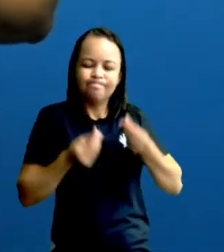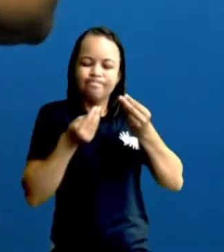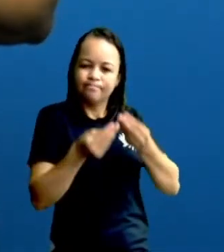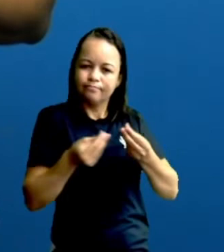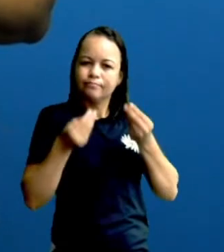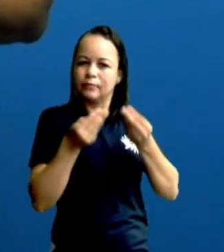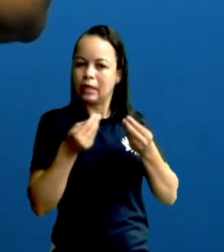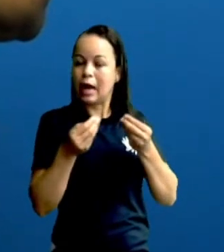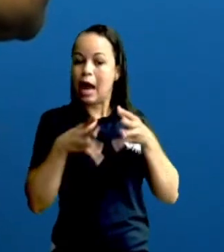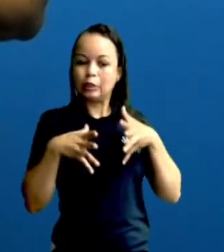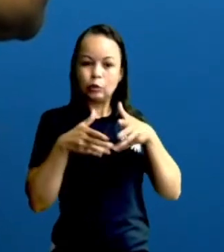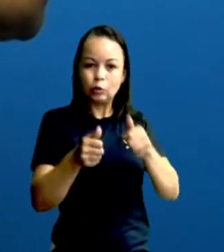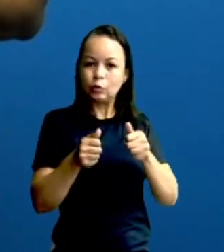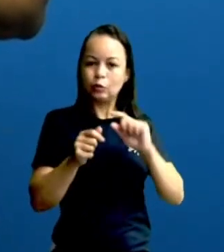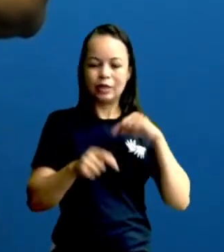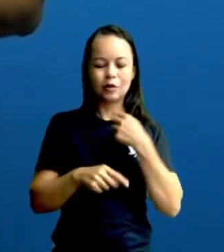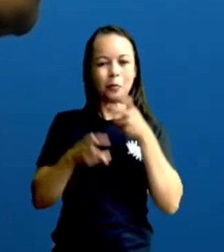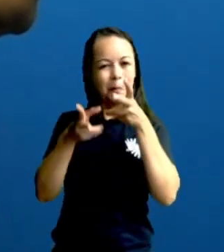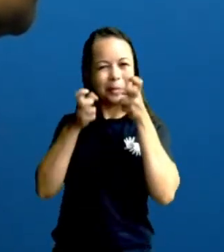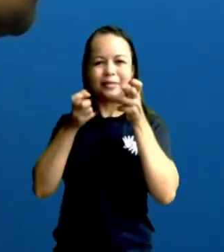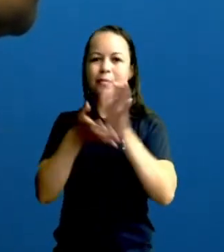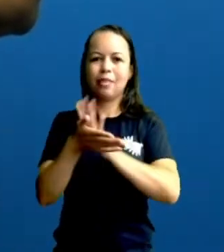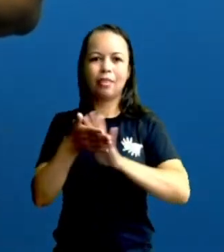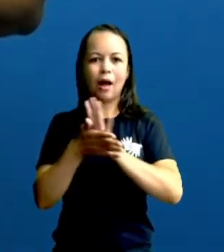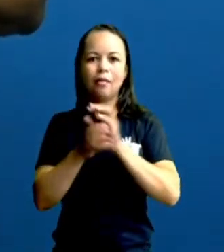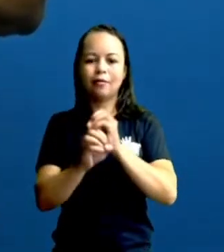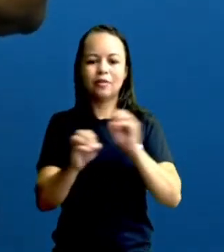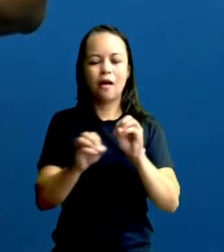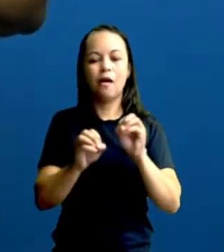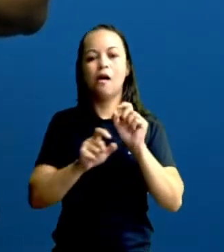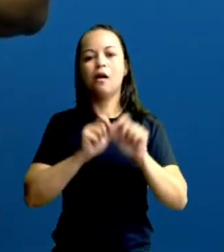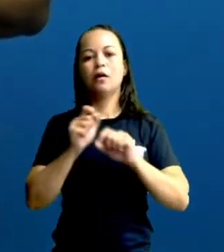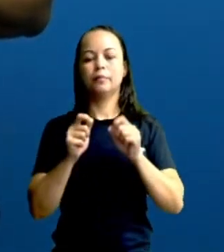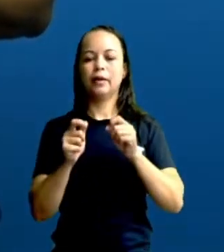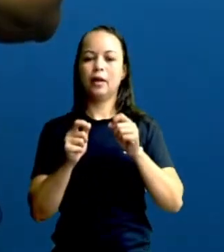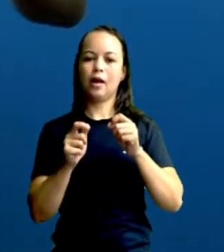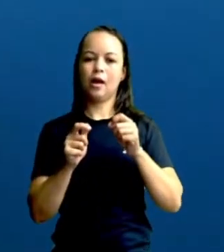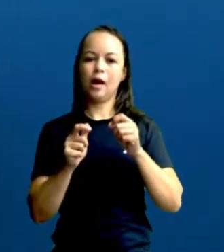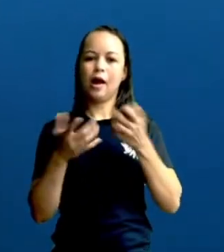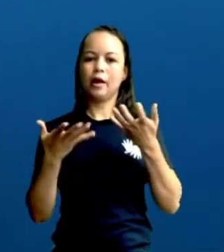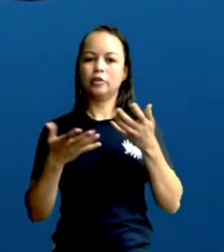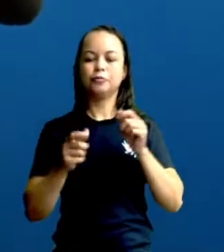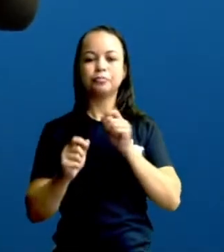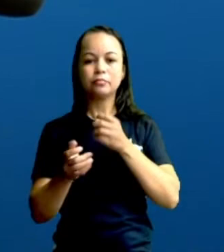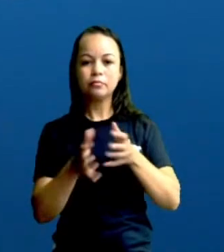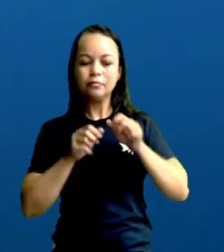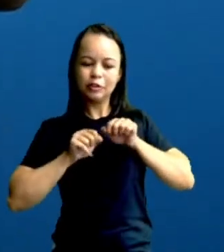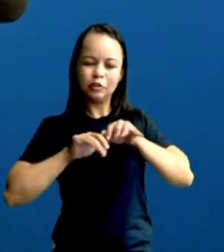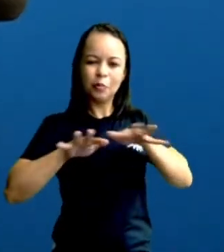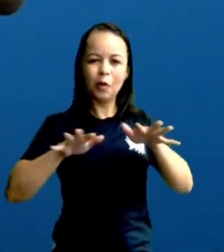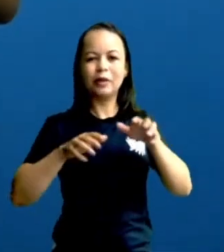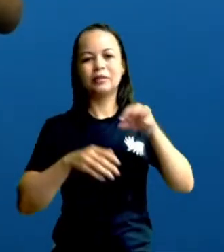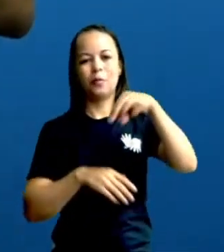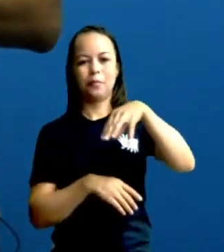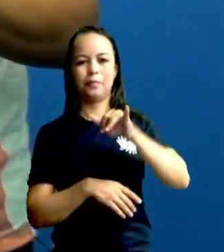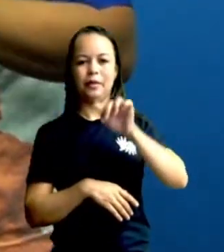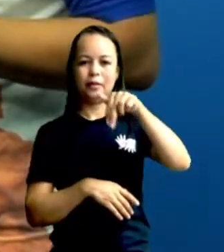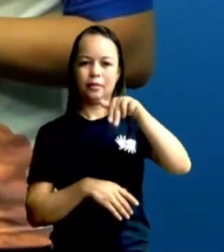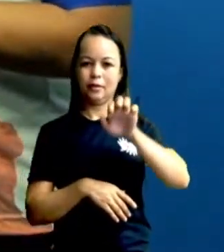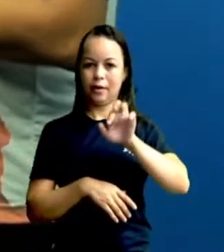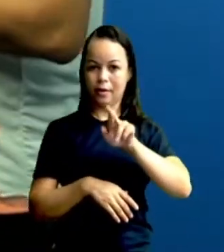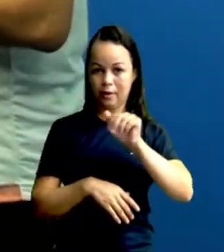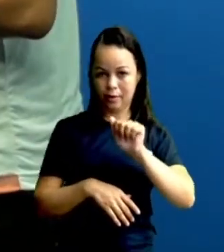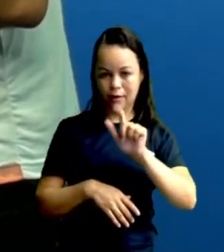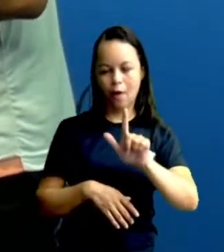com relação àquilo que a gente ainda não percebe que é impactado pela exploração mineral. Então, mais uma vez, fica a diga. Preste atenção